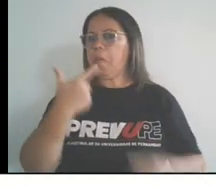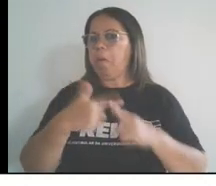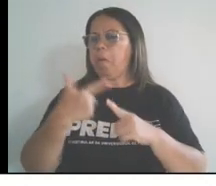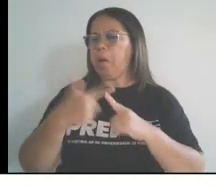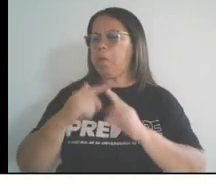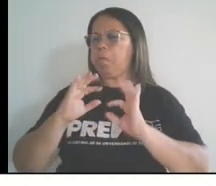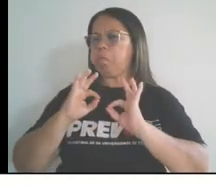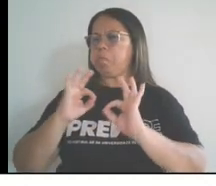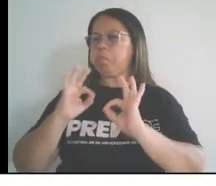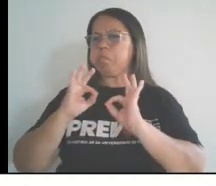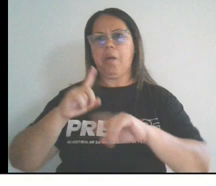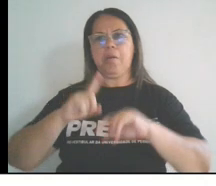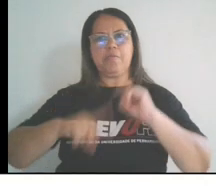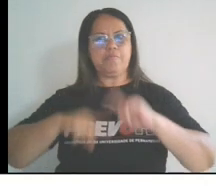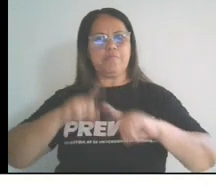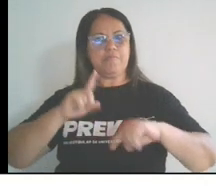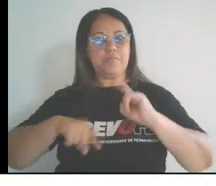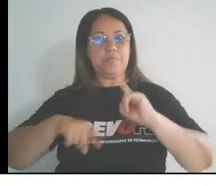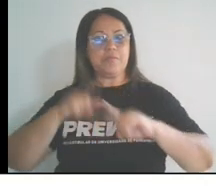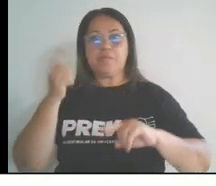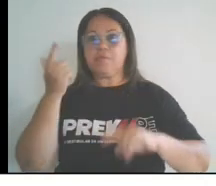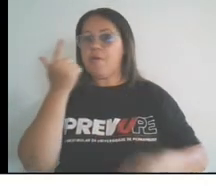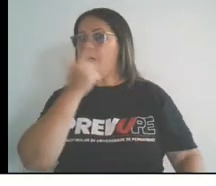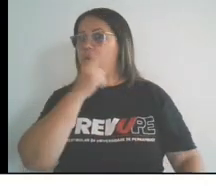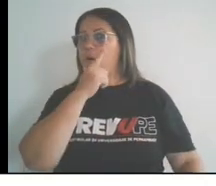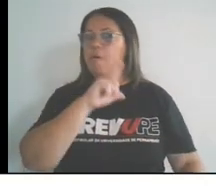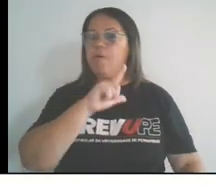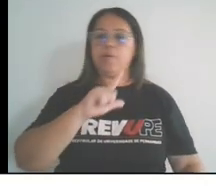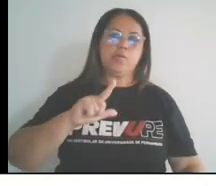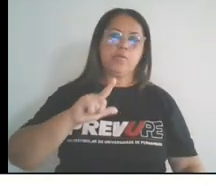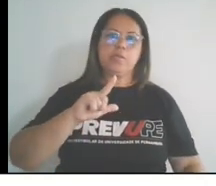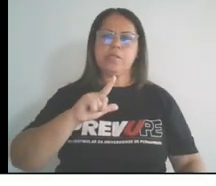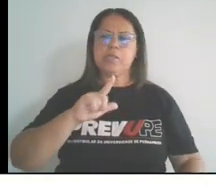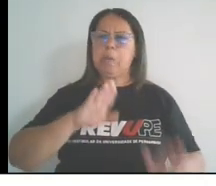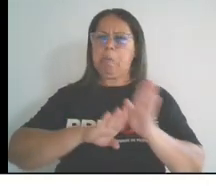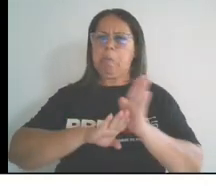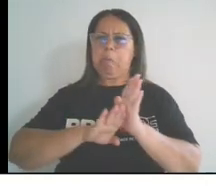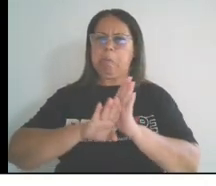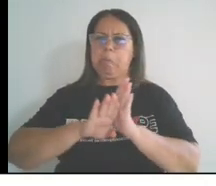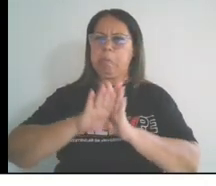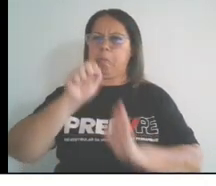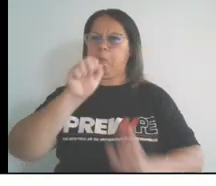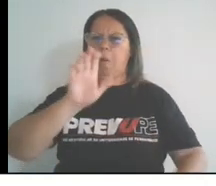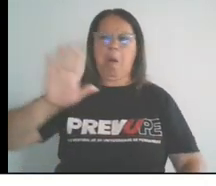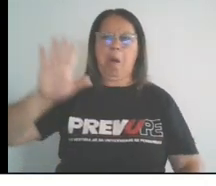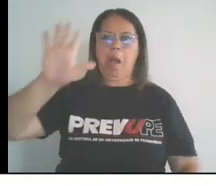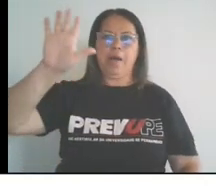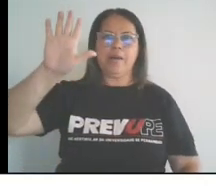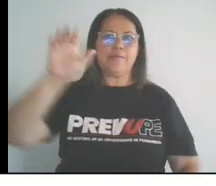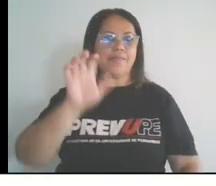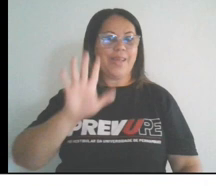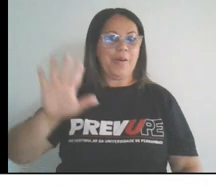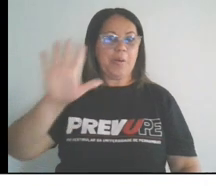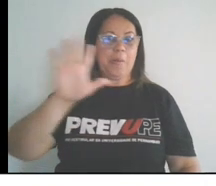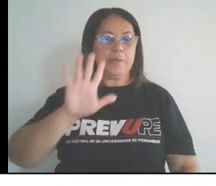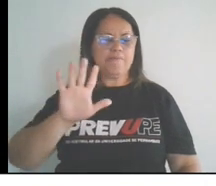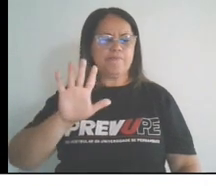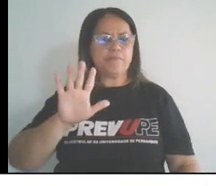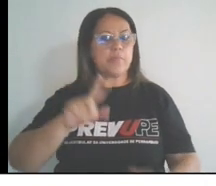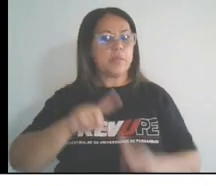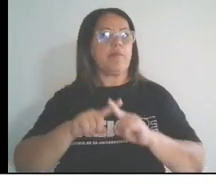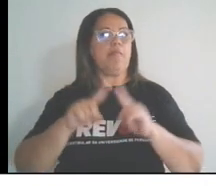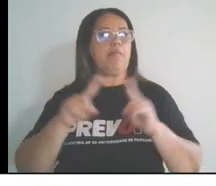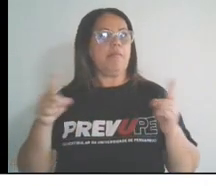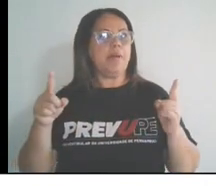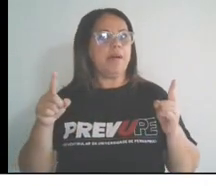especiaria que alcançava altos preços no mercado europeu. Mas vale lembrar que